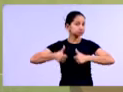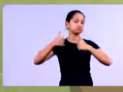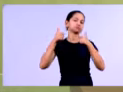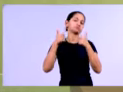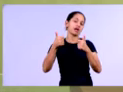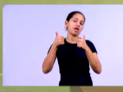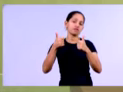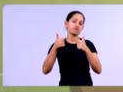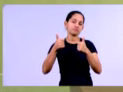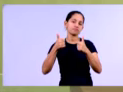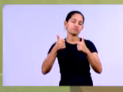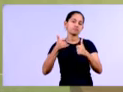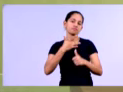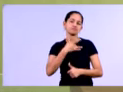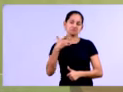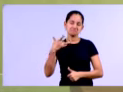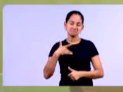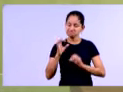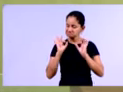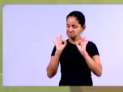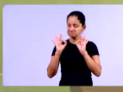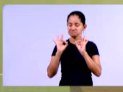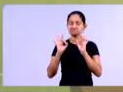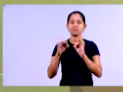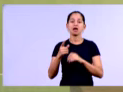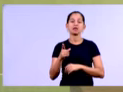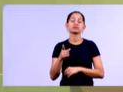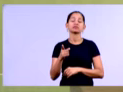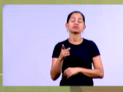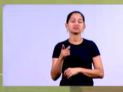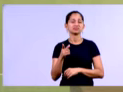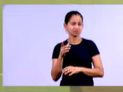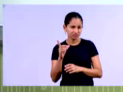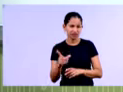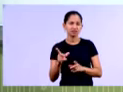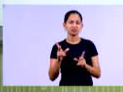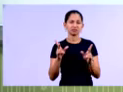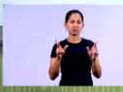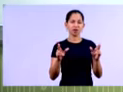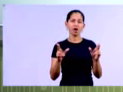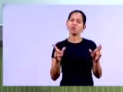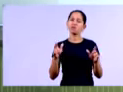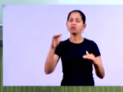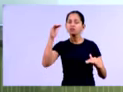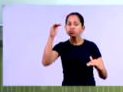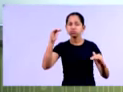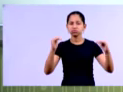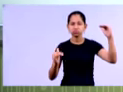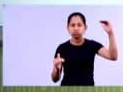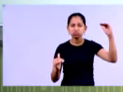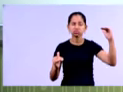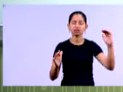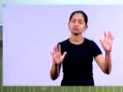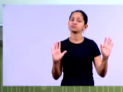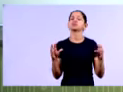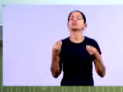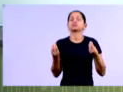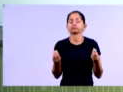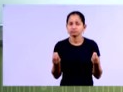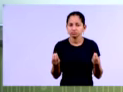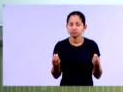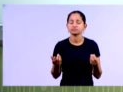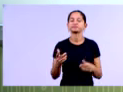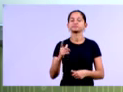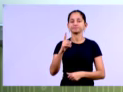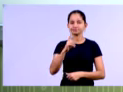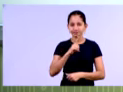é? Ela tem um índice mais adequado de percentual para cada um deles? Uma pergunta excelente do professor Klebio, né, gente? O vocês